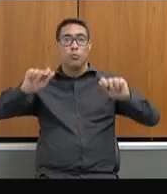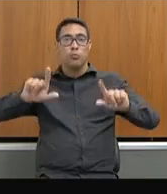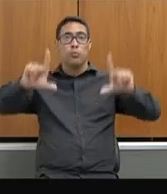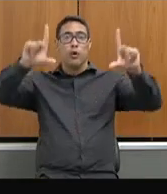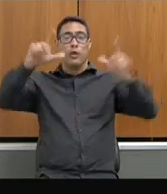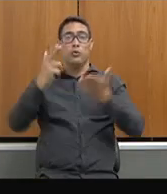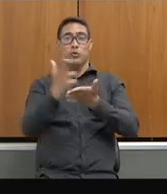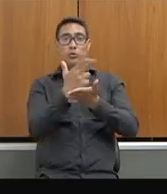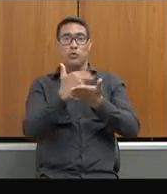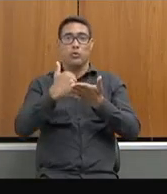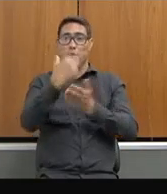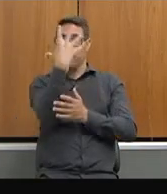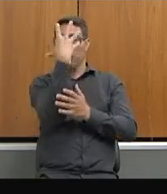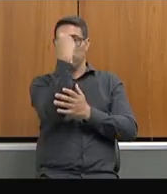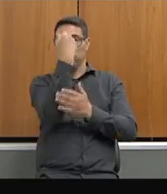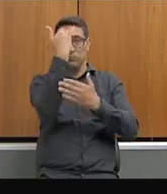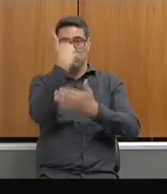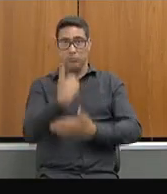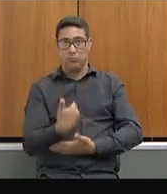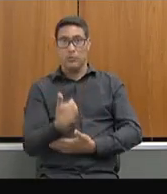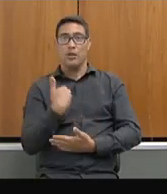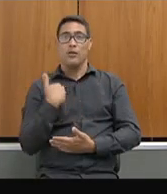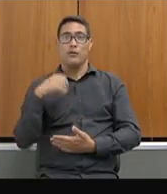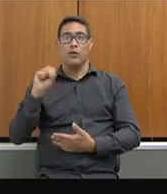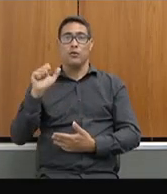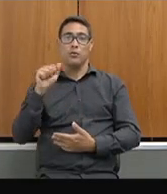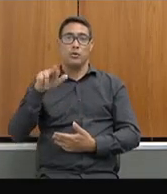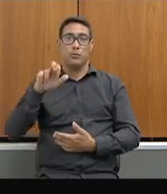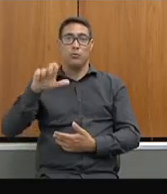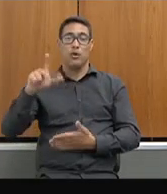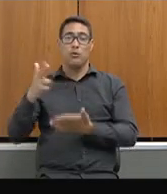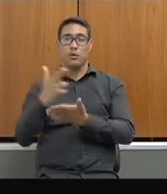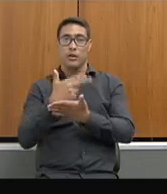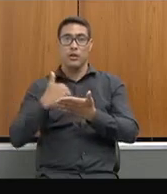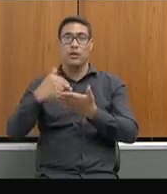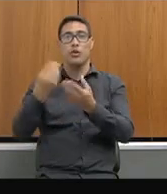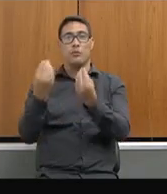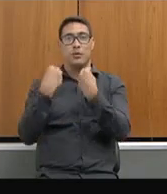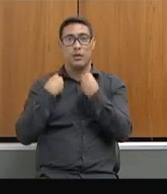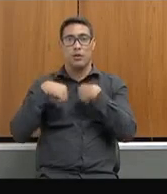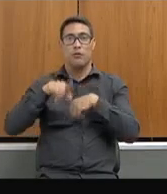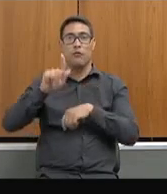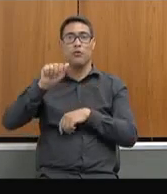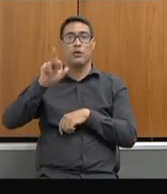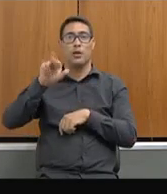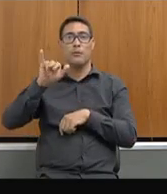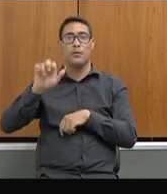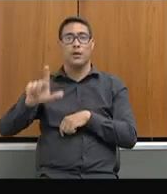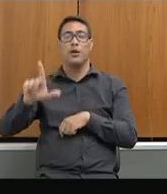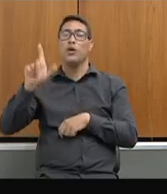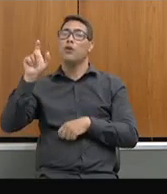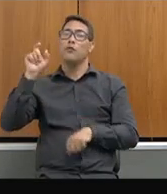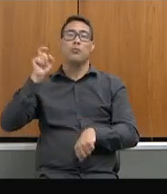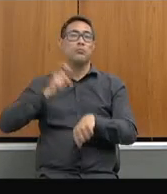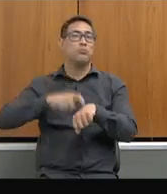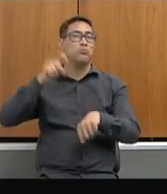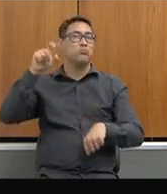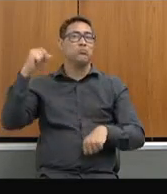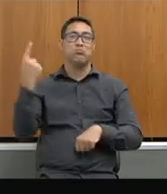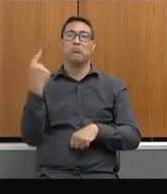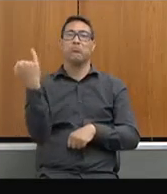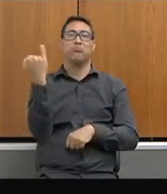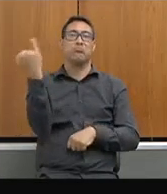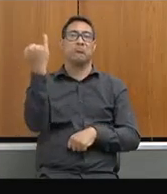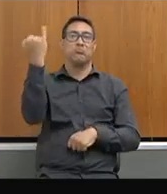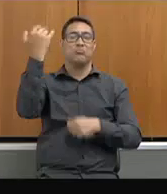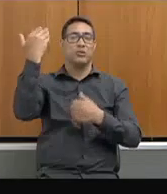desenhou. Na verdade, foi o Samuel quem desenhou e quem me entregou foi o Gabriel. Foi um momento muito marcante, de grande valia. Pode passar,